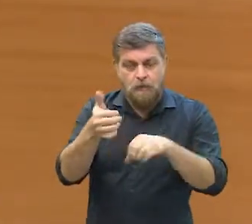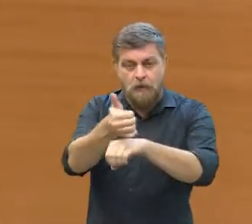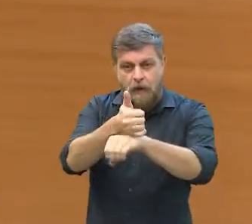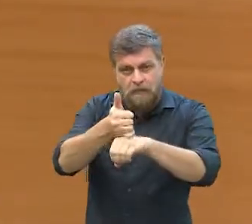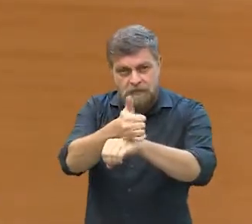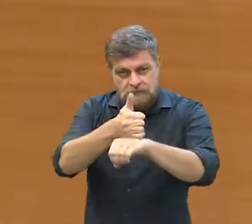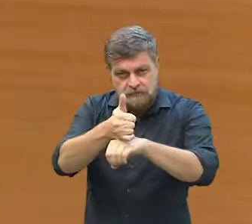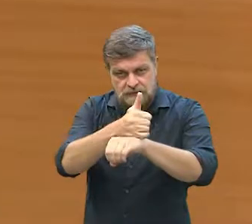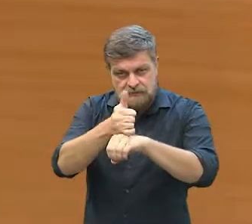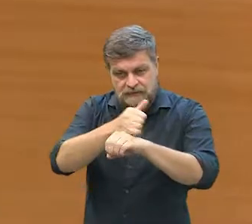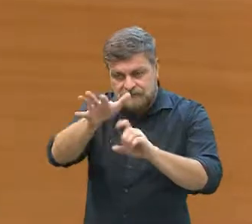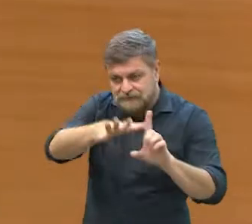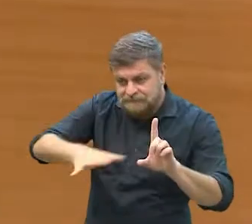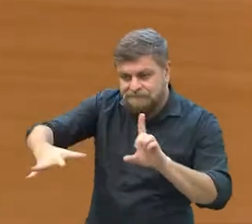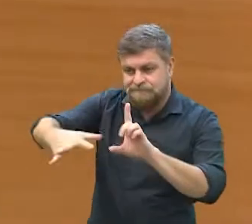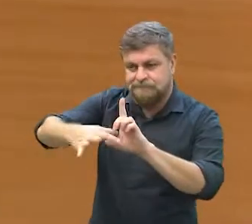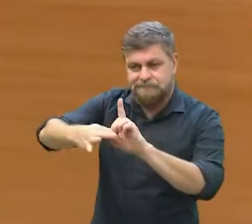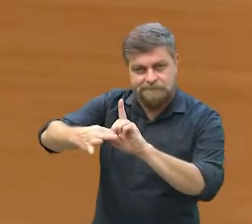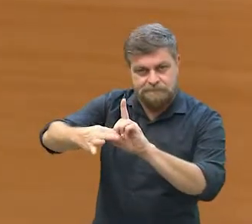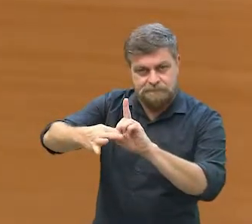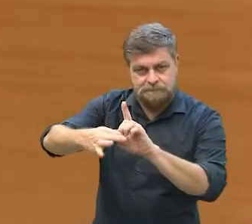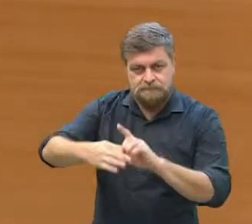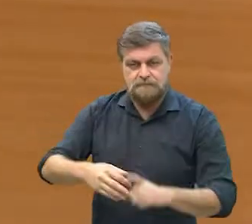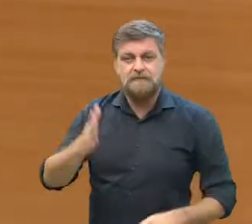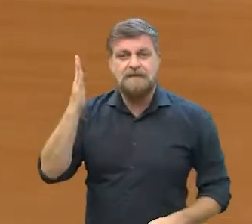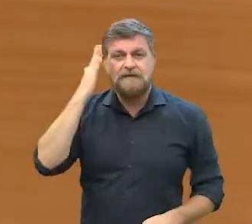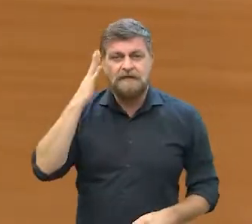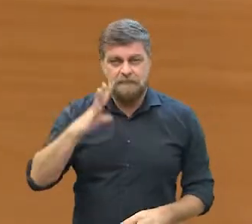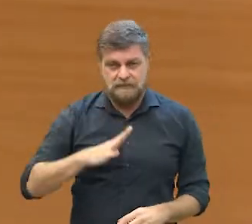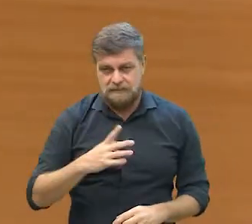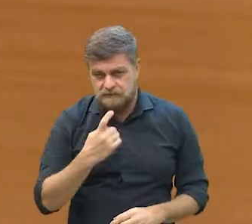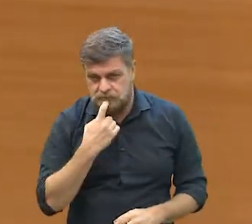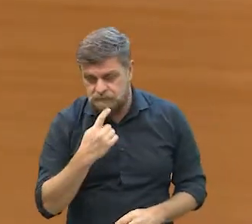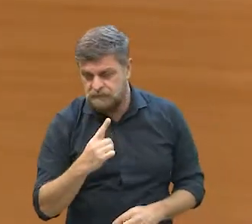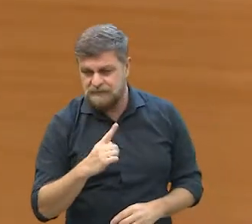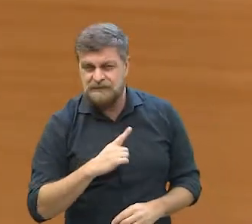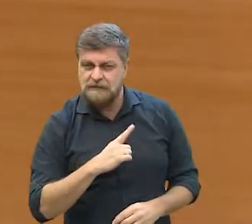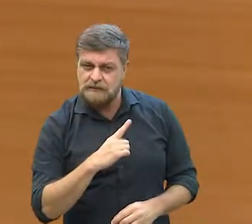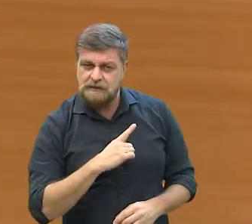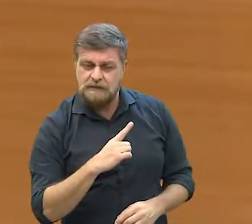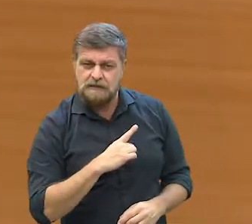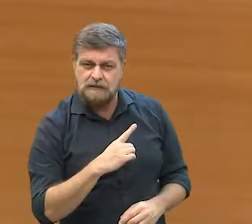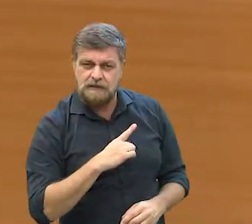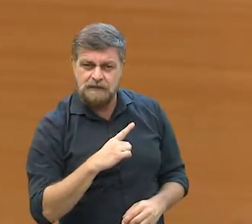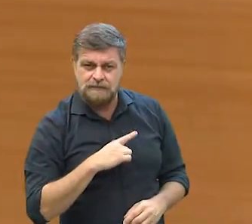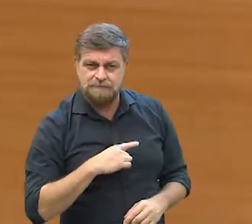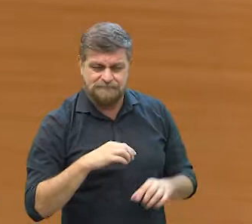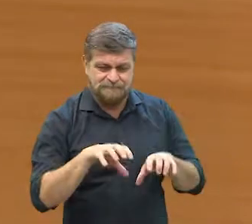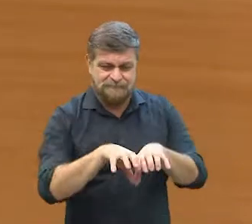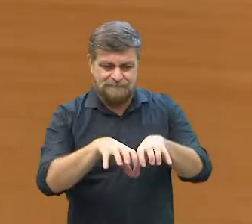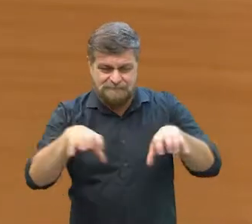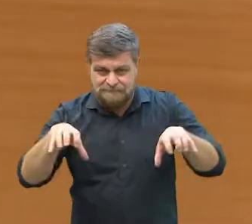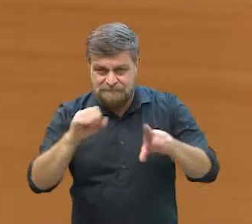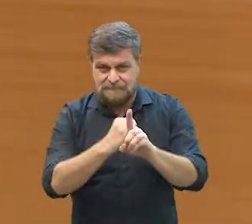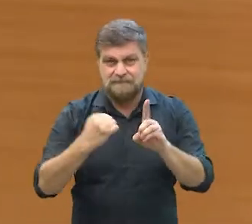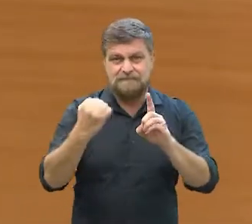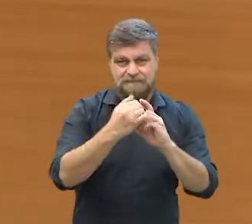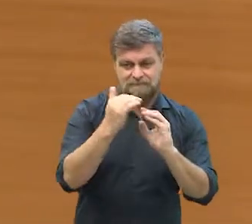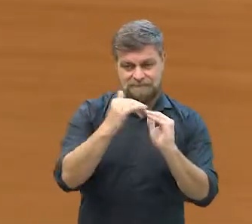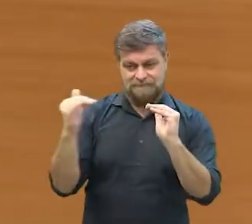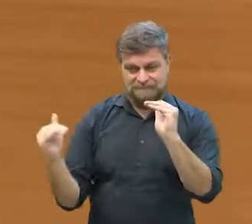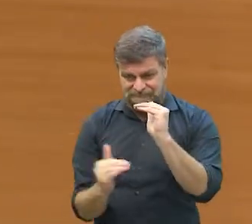diretamente atendendo, né? E a gente sabe que Campinas tem uma diferença que é social,